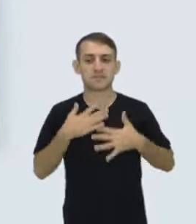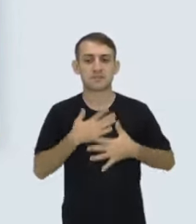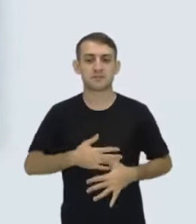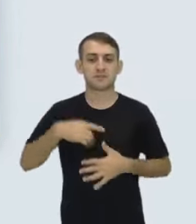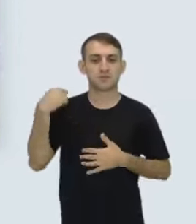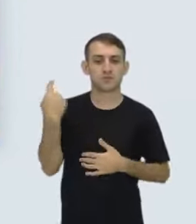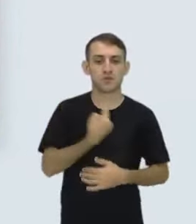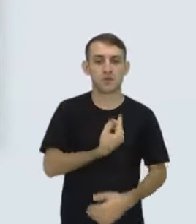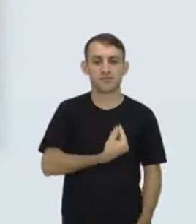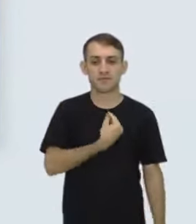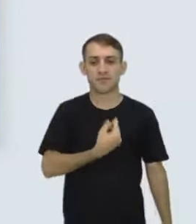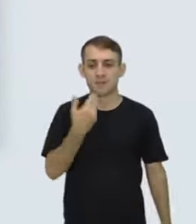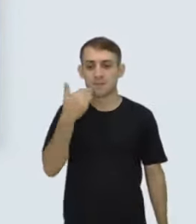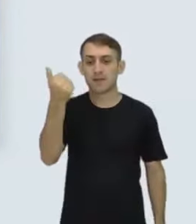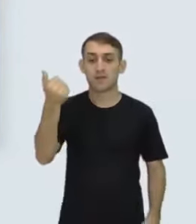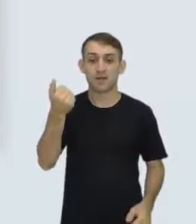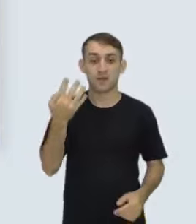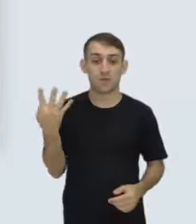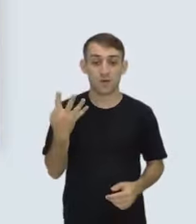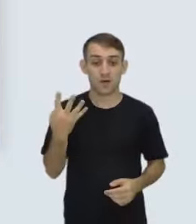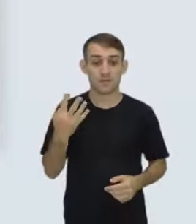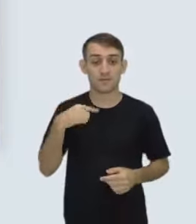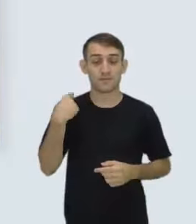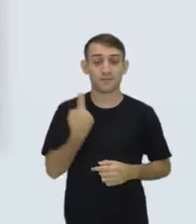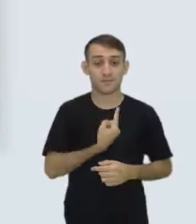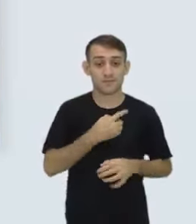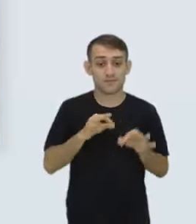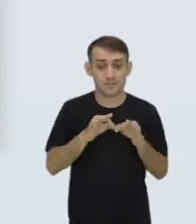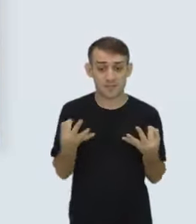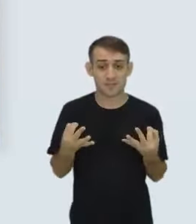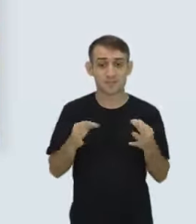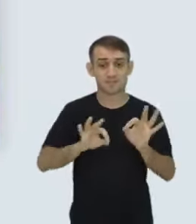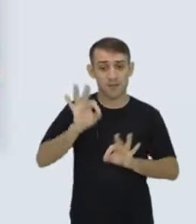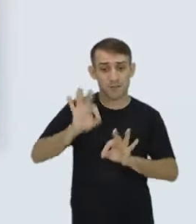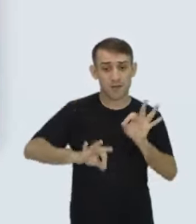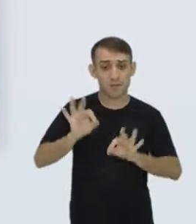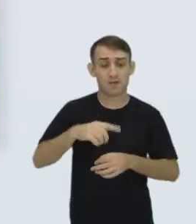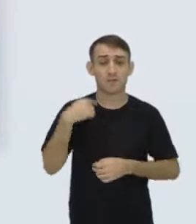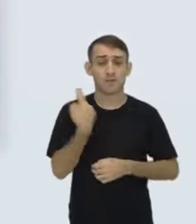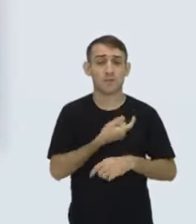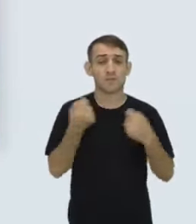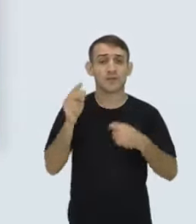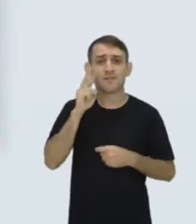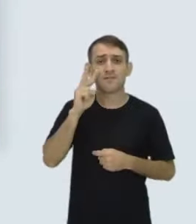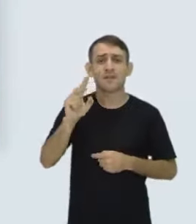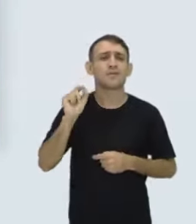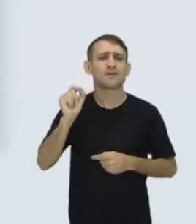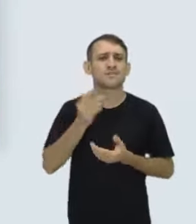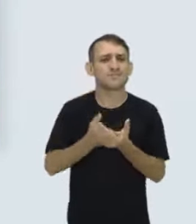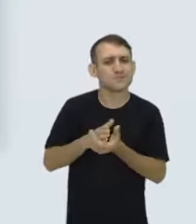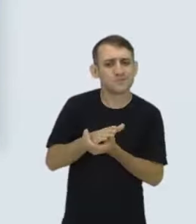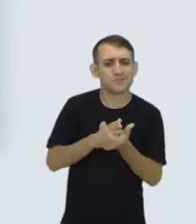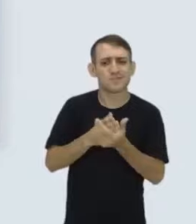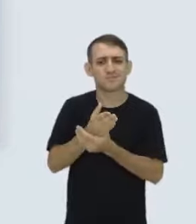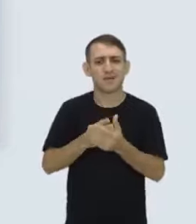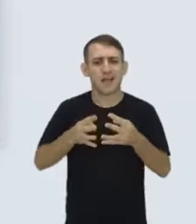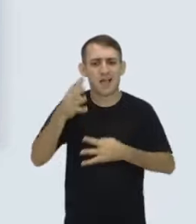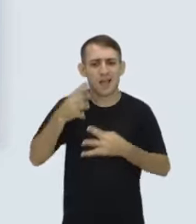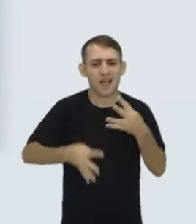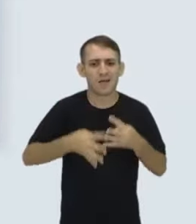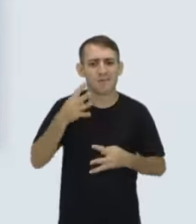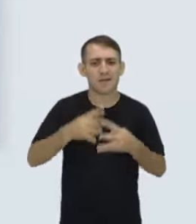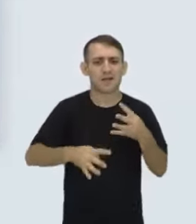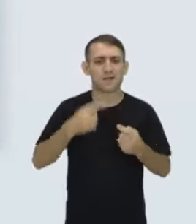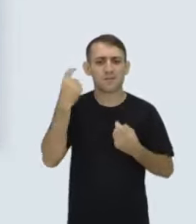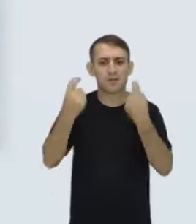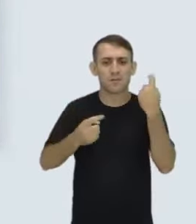levar pra uma vida melhor. 4. Simplifique e planeje. Você tem que analisar o que que tá te incomodando, o que que tá te deixando fora do